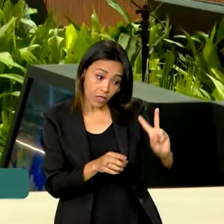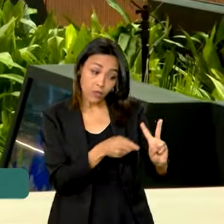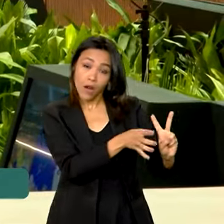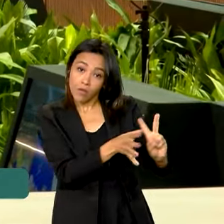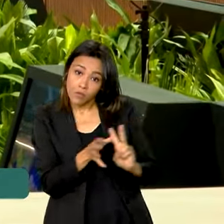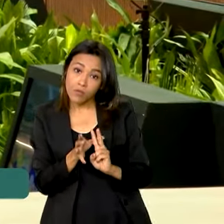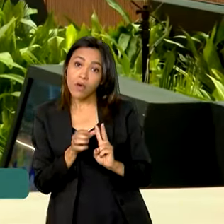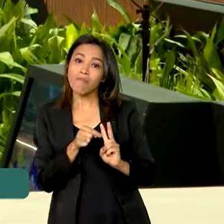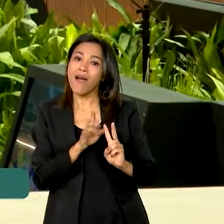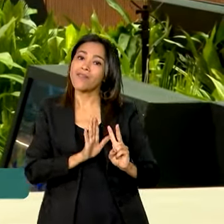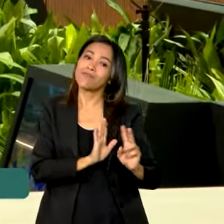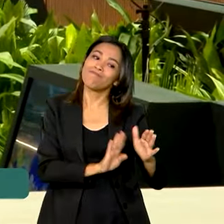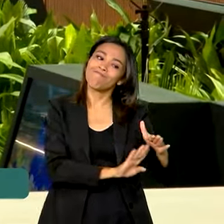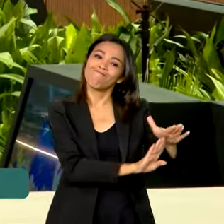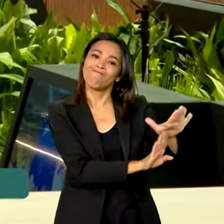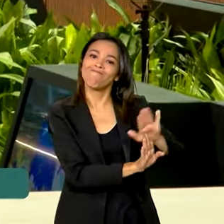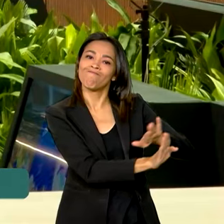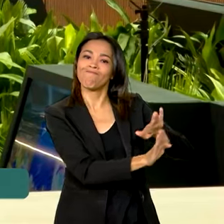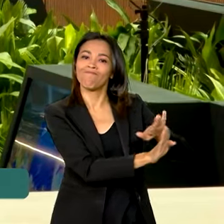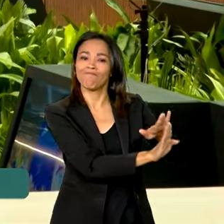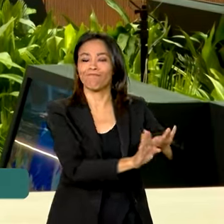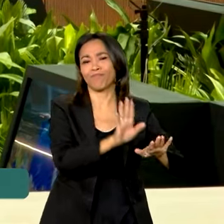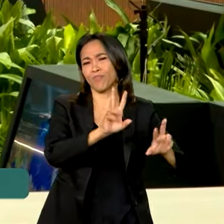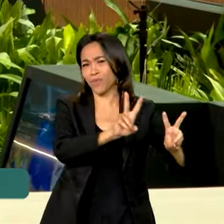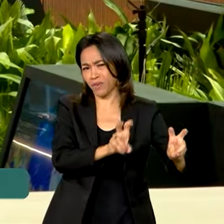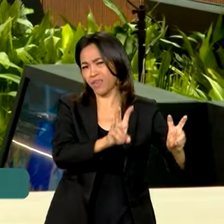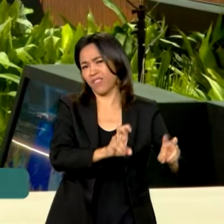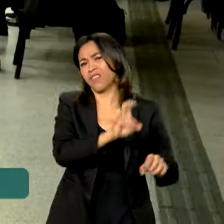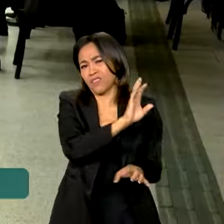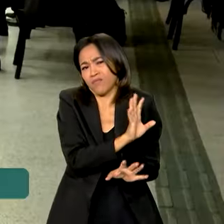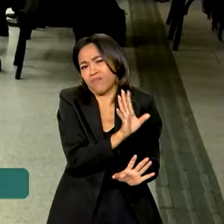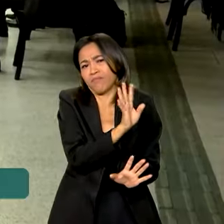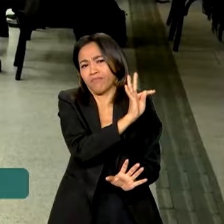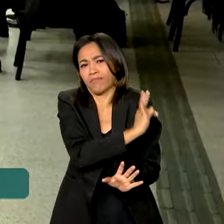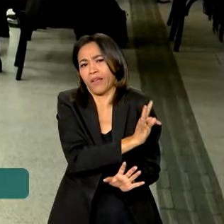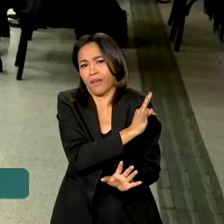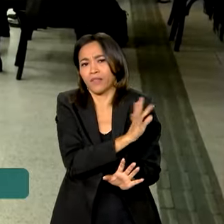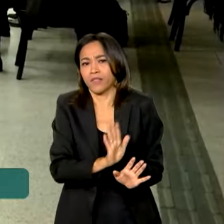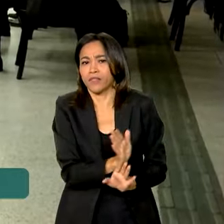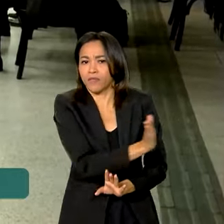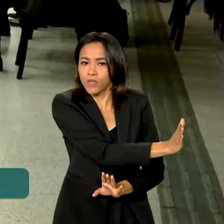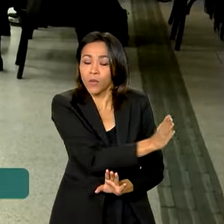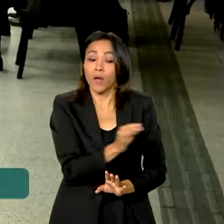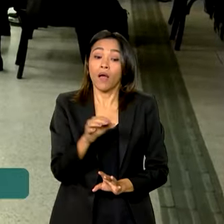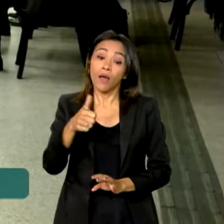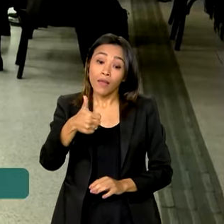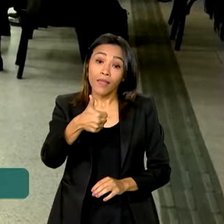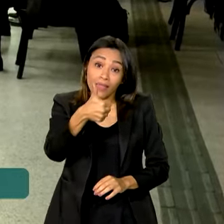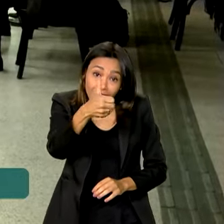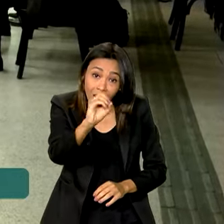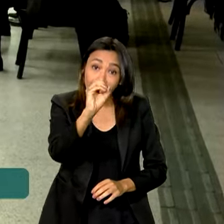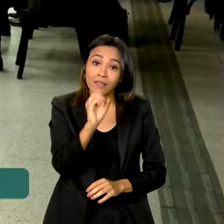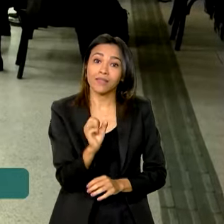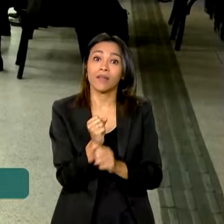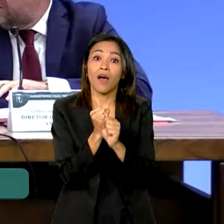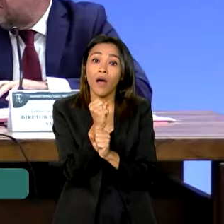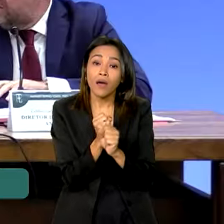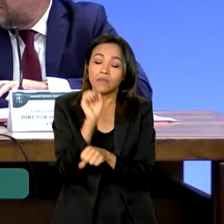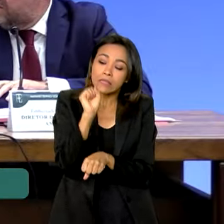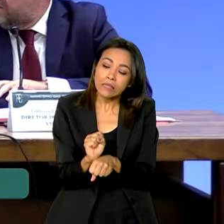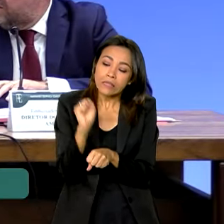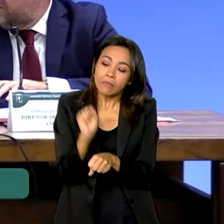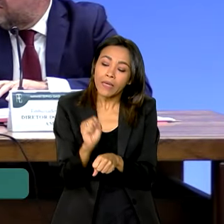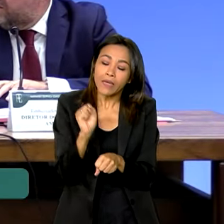suspensa por falta de normativas técnicas para entrar no bloco. Foram quase 10 anos de espera para os bolivianos entrarem.